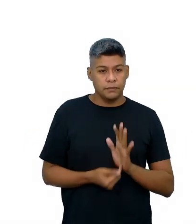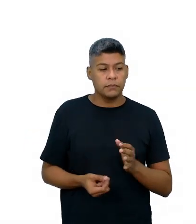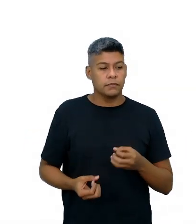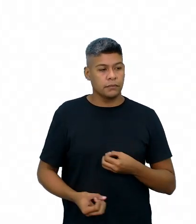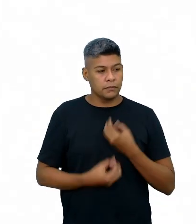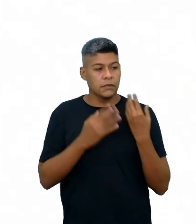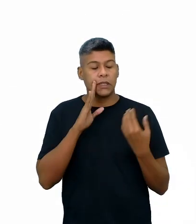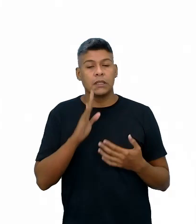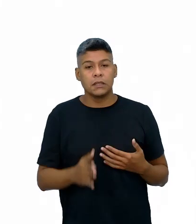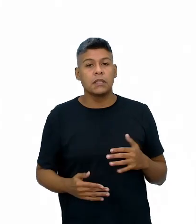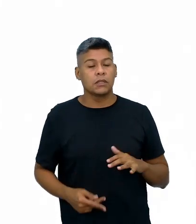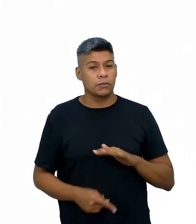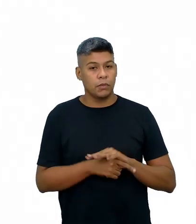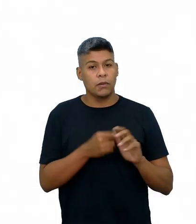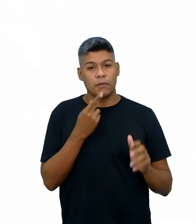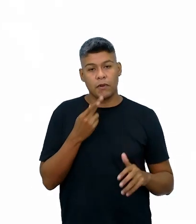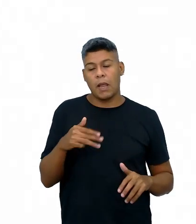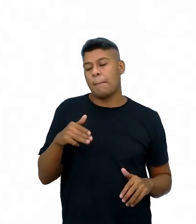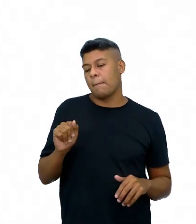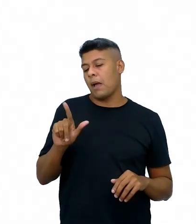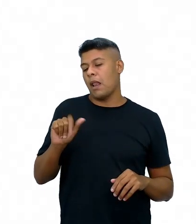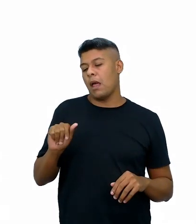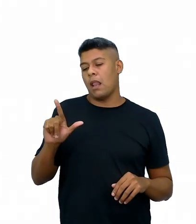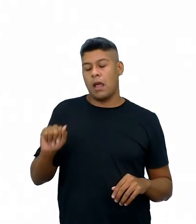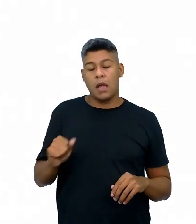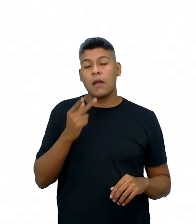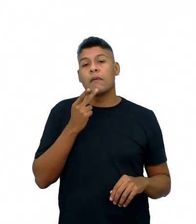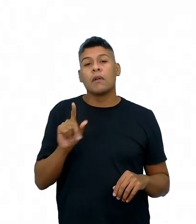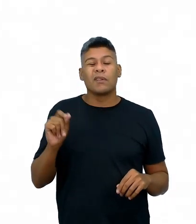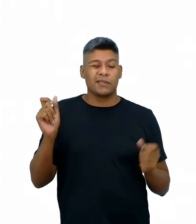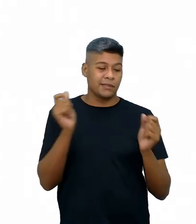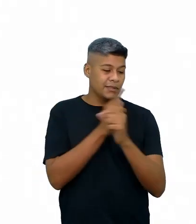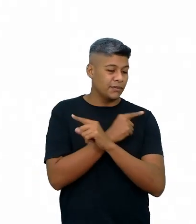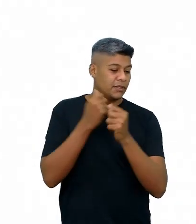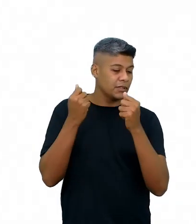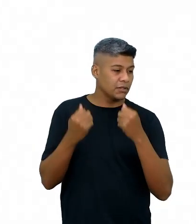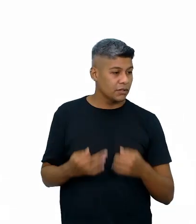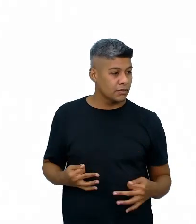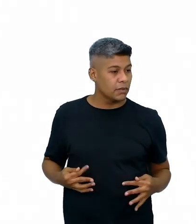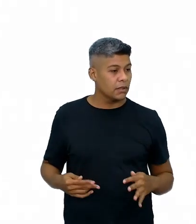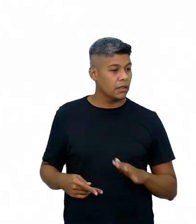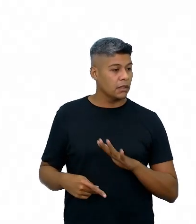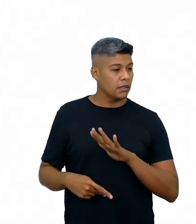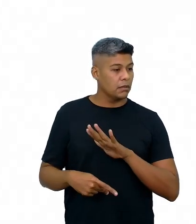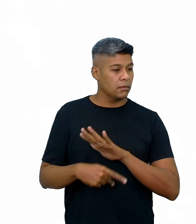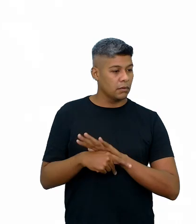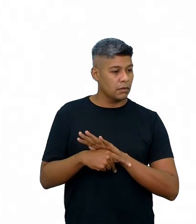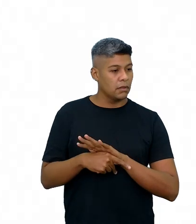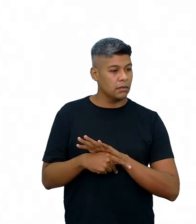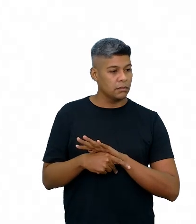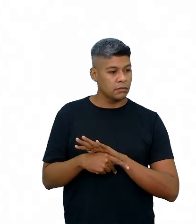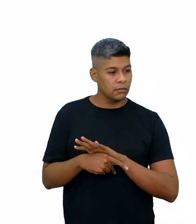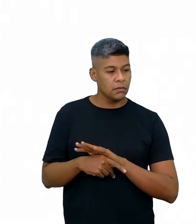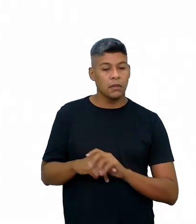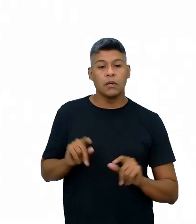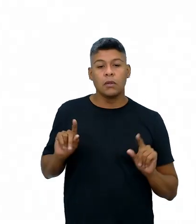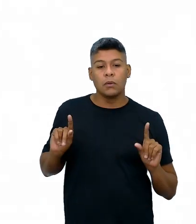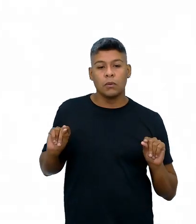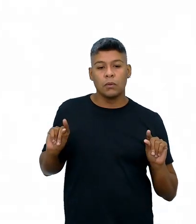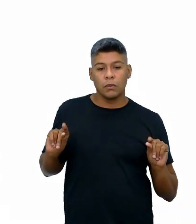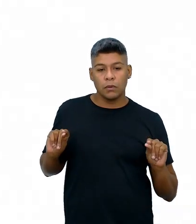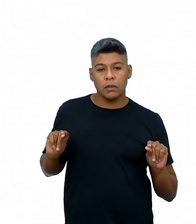discurso direto da fala da Malala, quando ela diz, é difícil explicar minha alegria e gratidão agora. Então, o aluno, ele